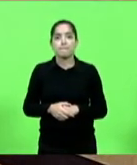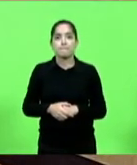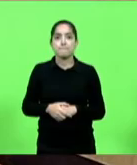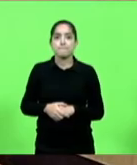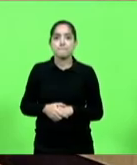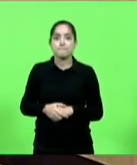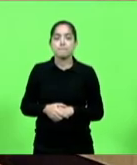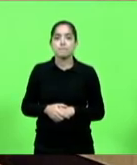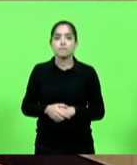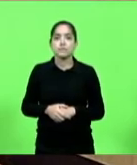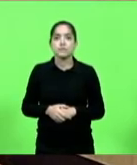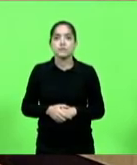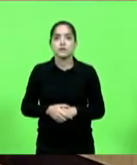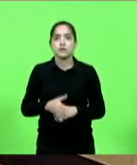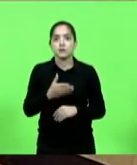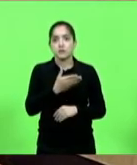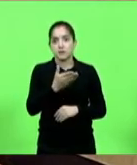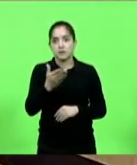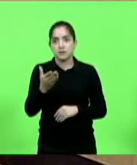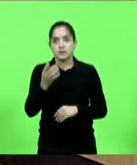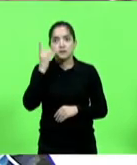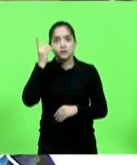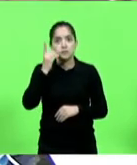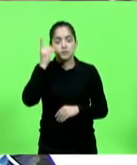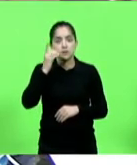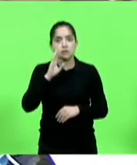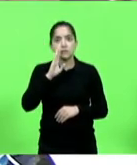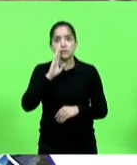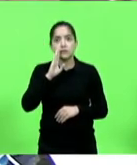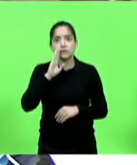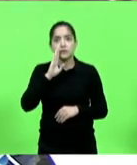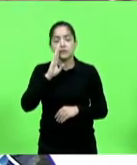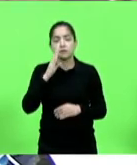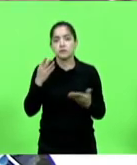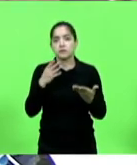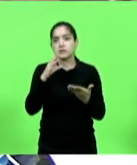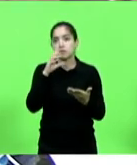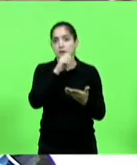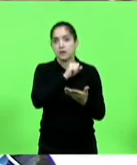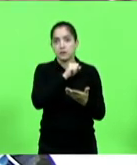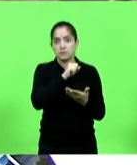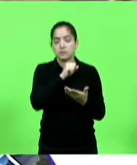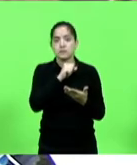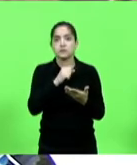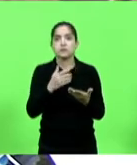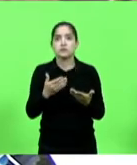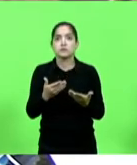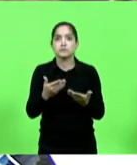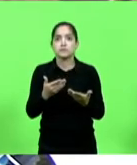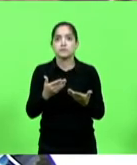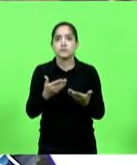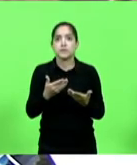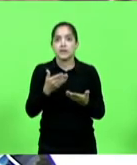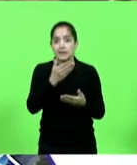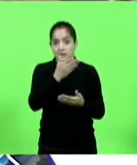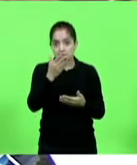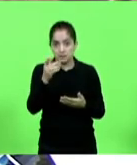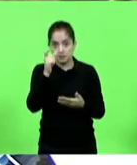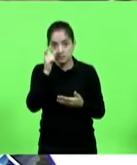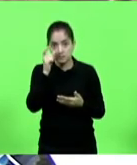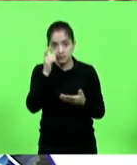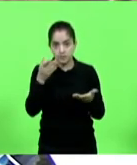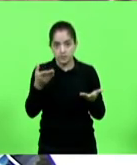Presidente, exercício, deputado Berlanda, vou ser bem breve mesmo. Para aqueles que nos assistem,